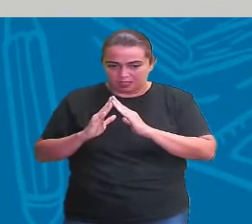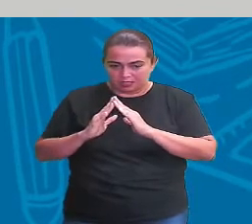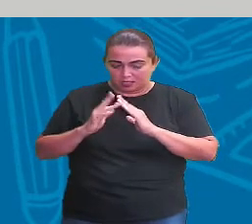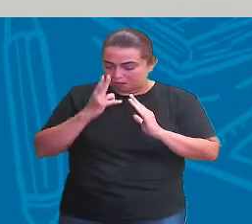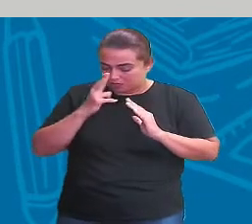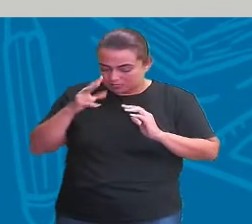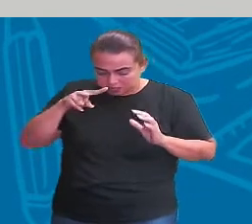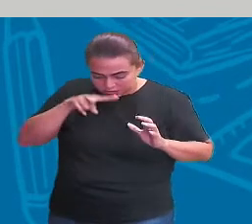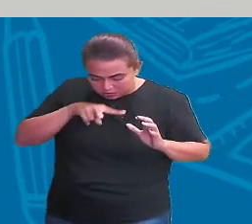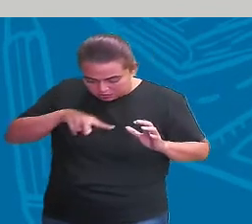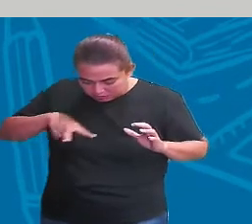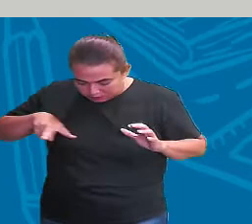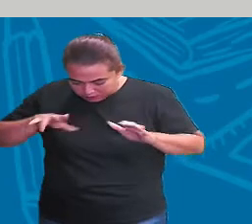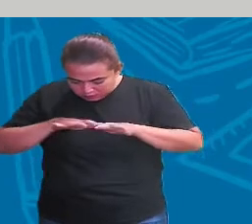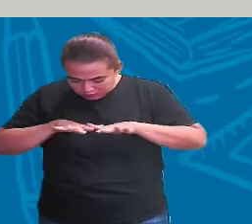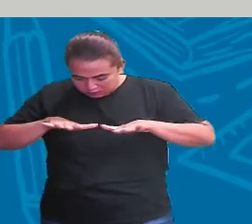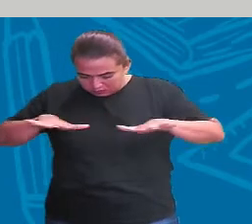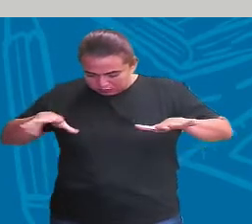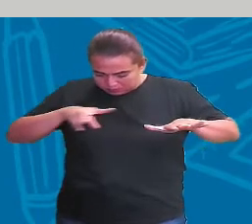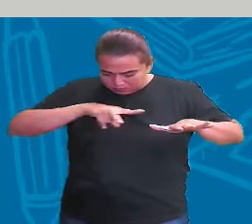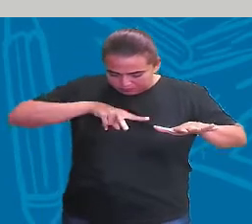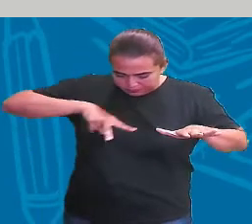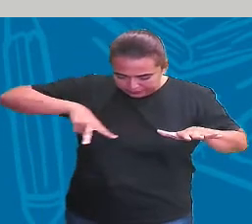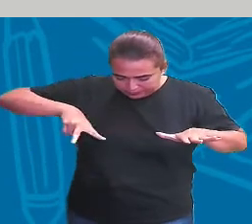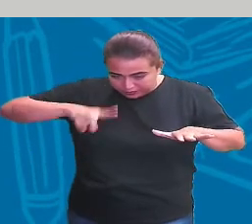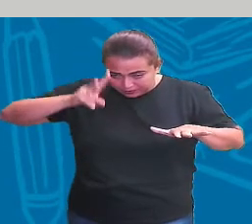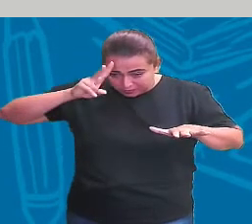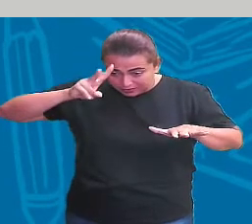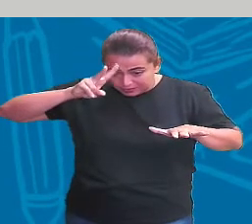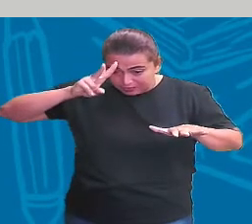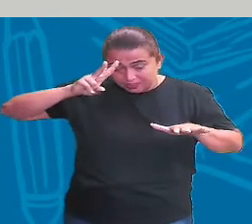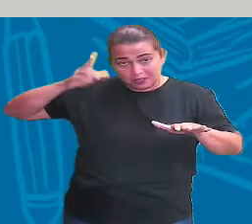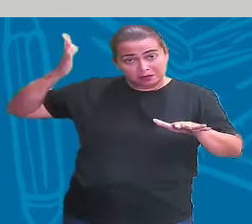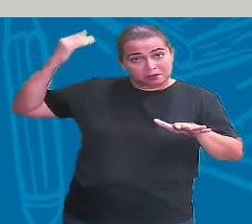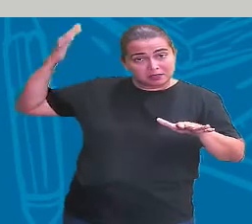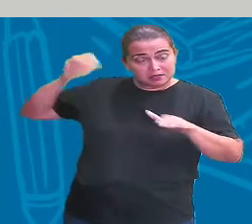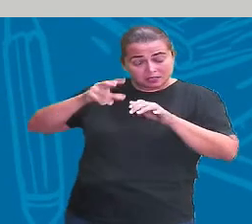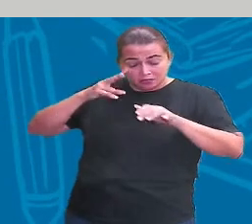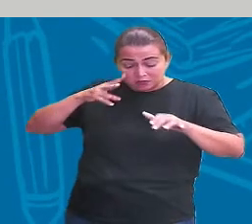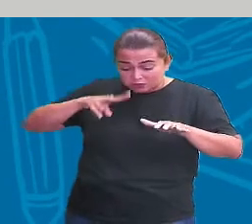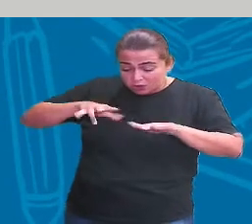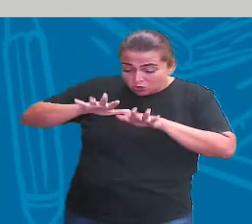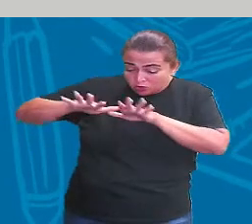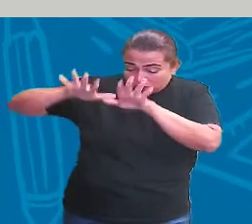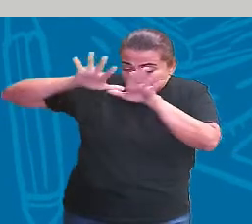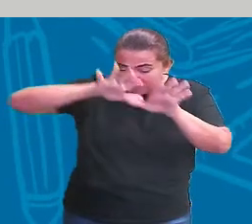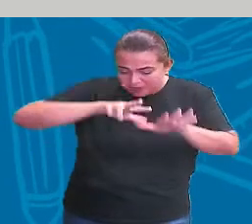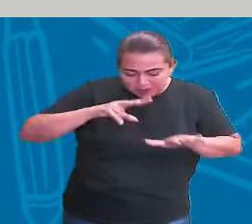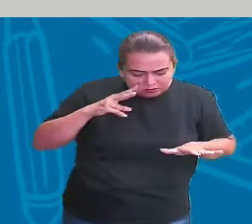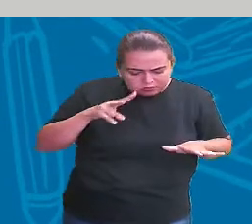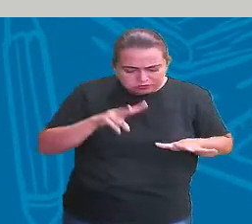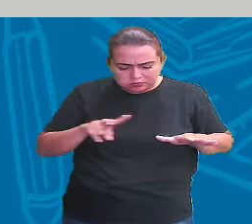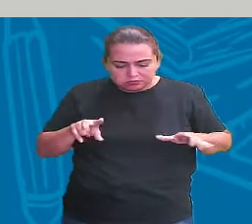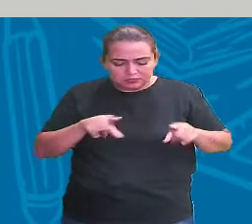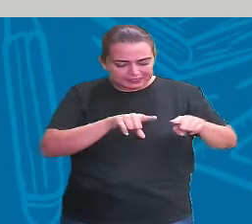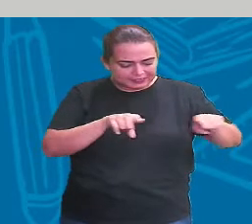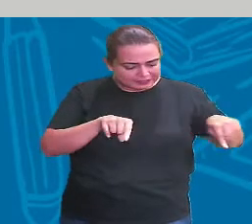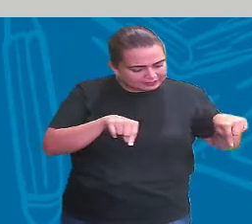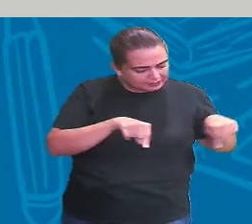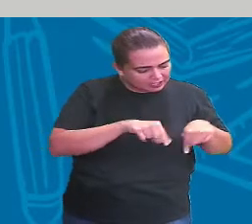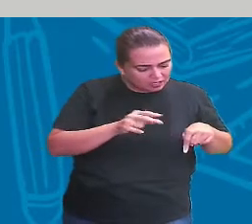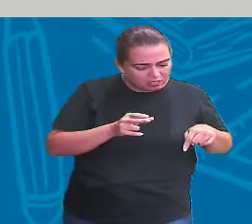de cima, lembra da aula anterior? A visão de cima, né, a visão de voo. Eu vou desenhar o espaço da sala,